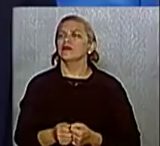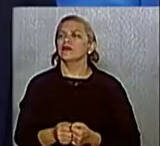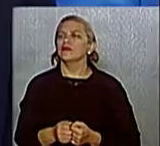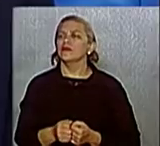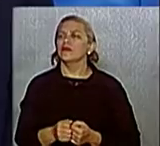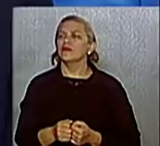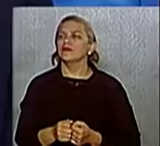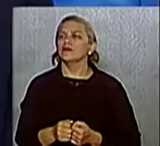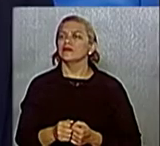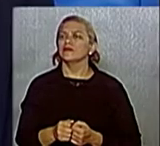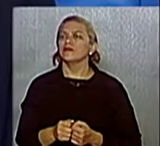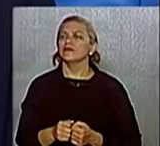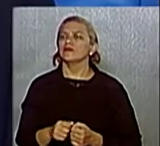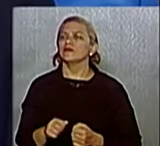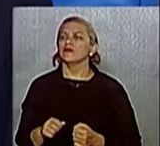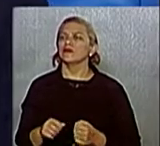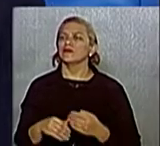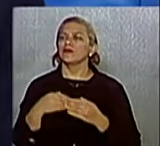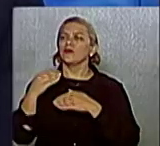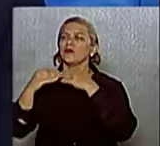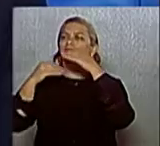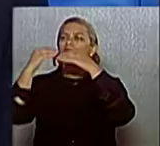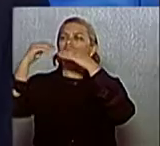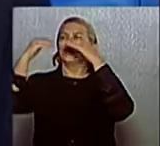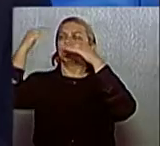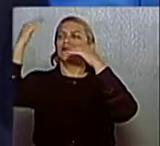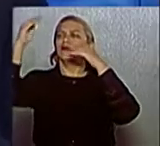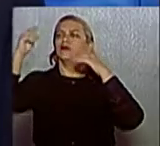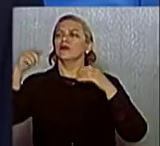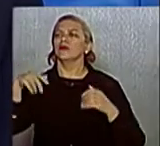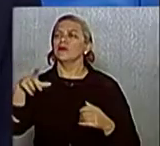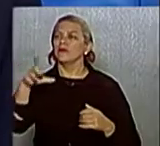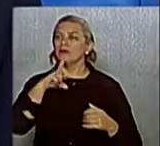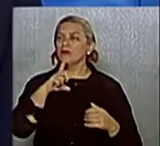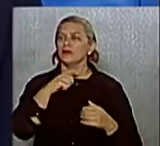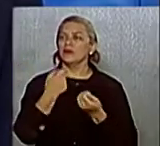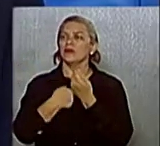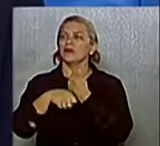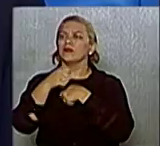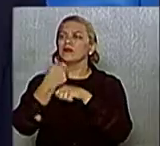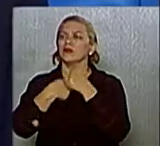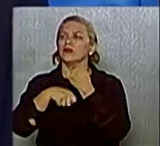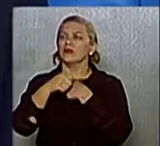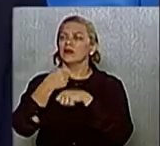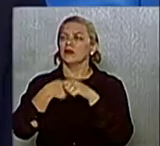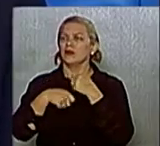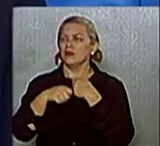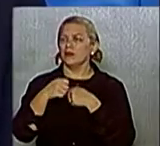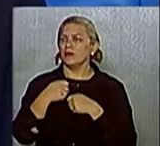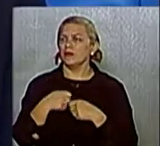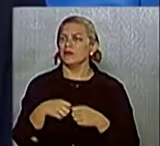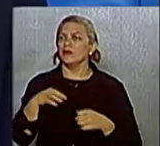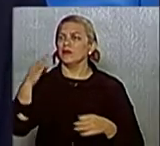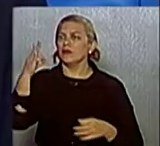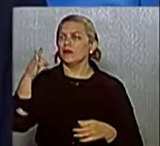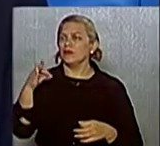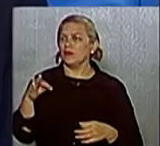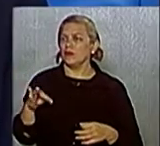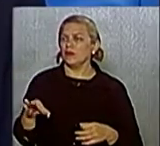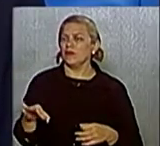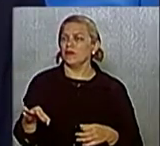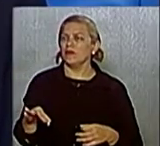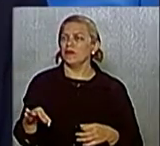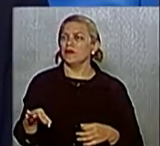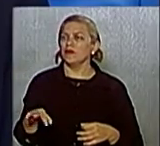mas, acima de tudo, nós temos que ter uma administração voltada sempre para a boa aplicação do dinheiro público,